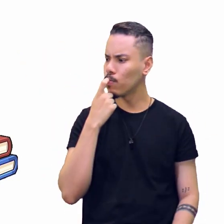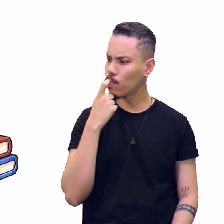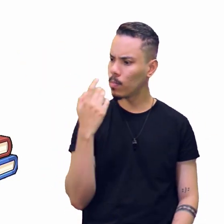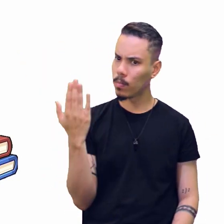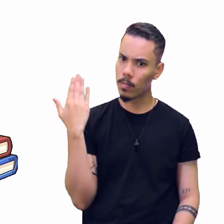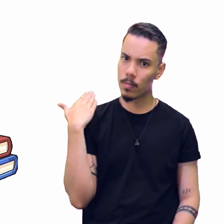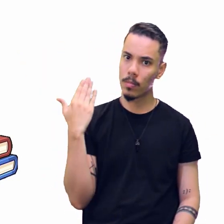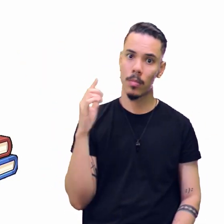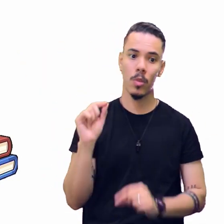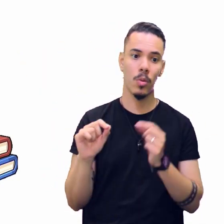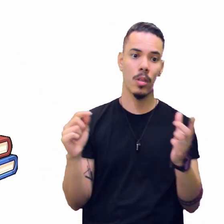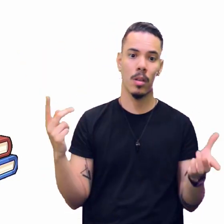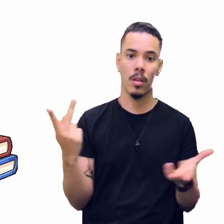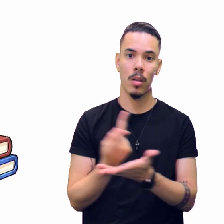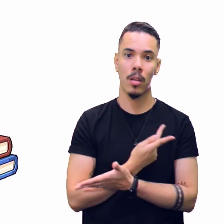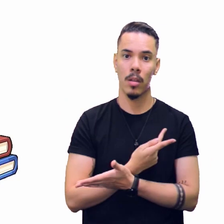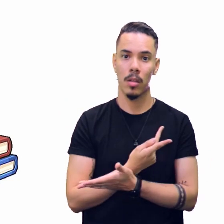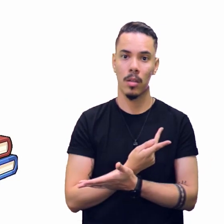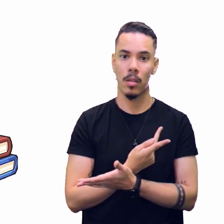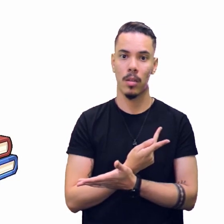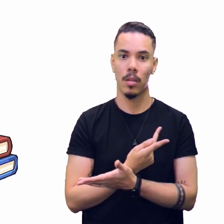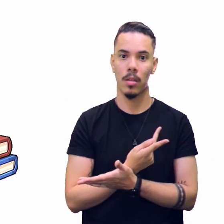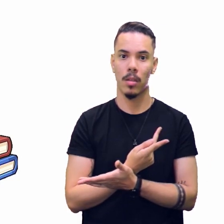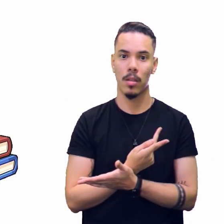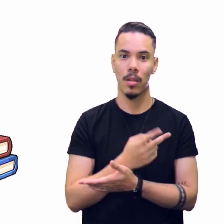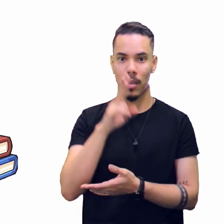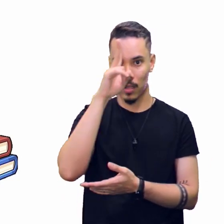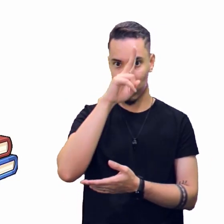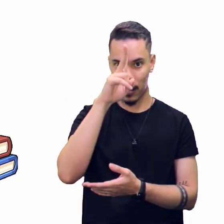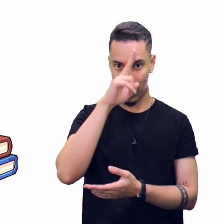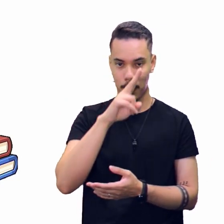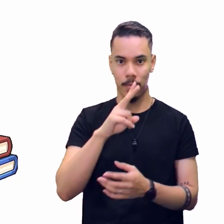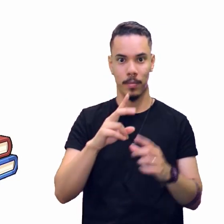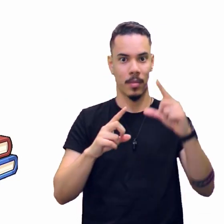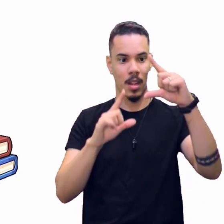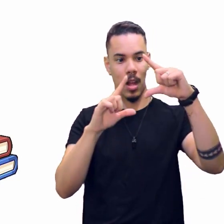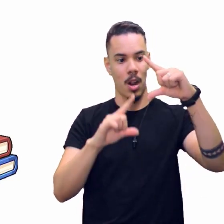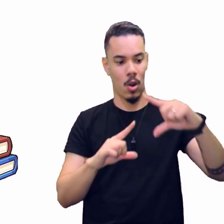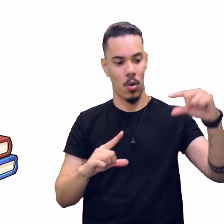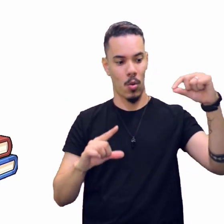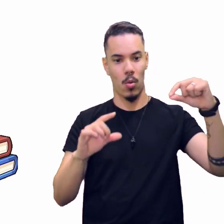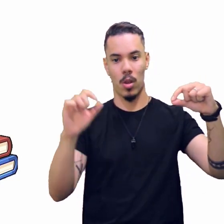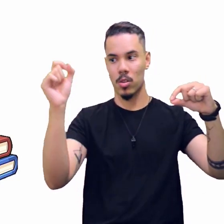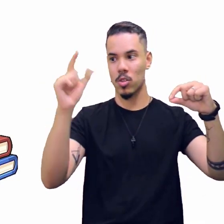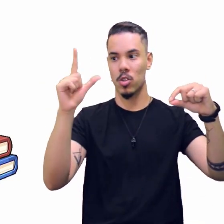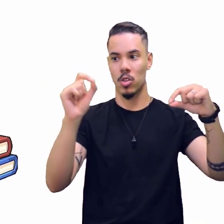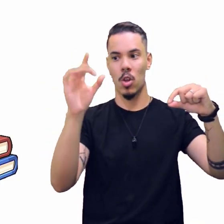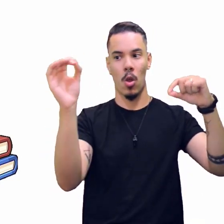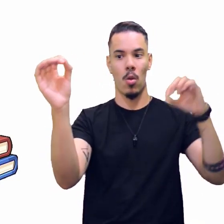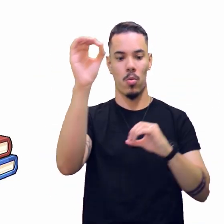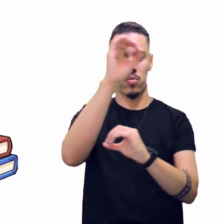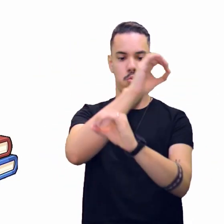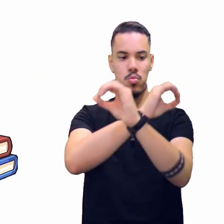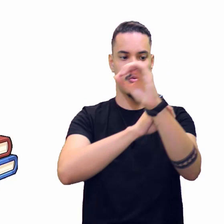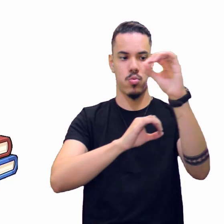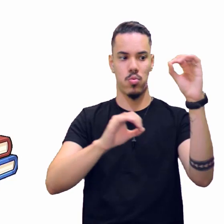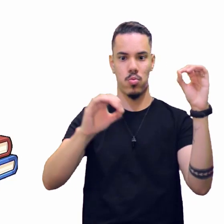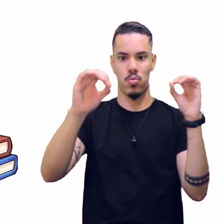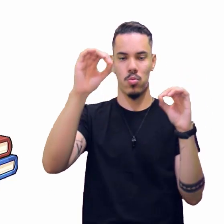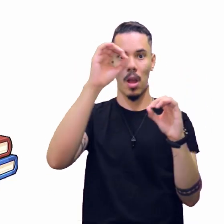aí? aí, ó, o eclipse, né? Não foi notícia? Depois não vai virar uma